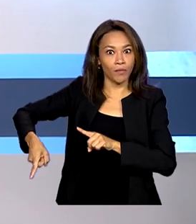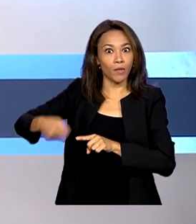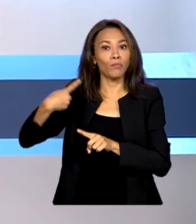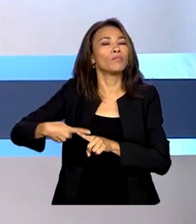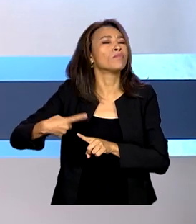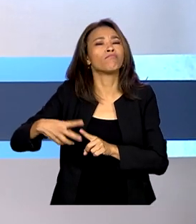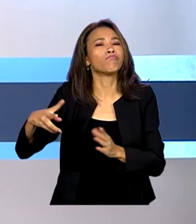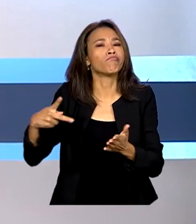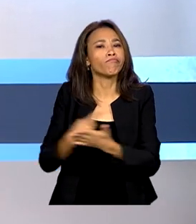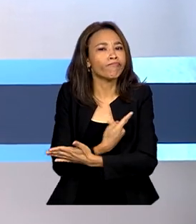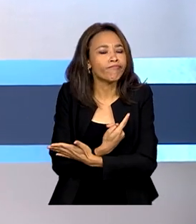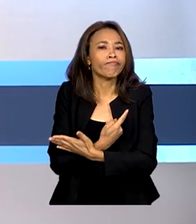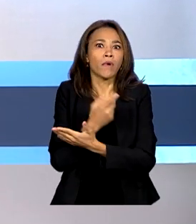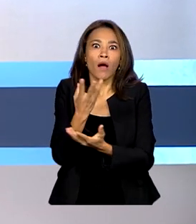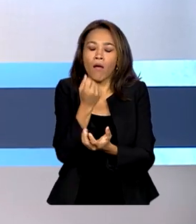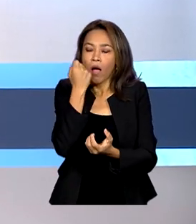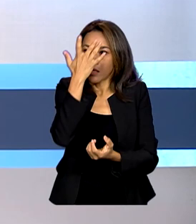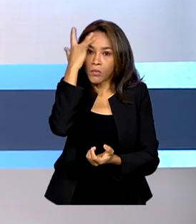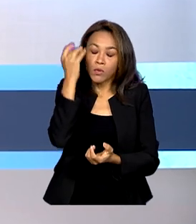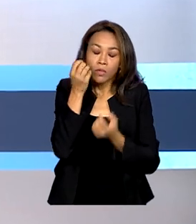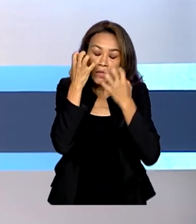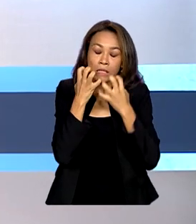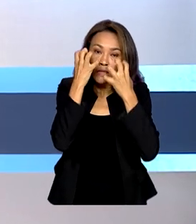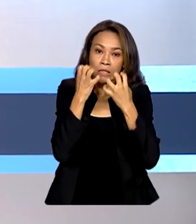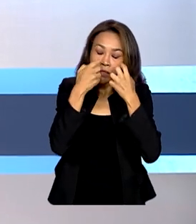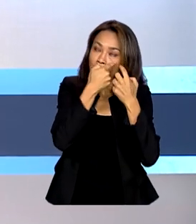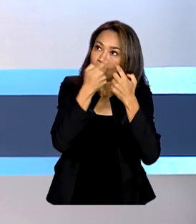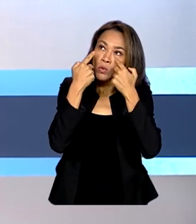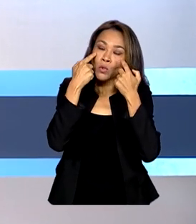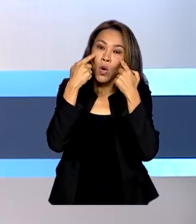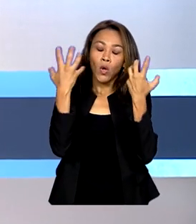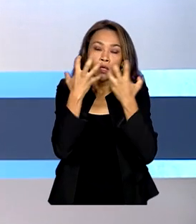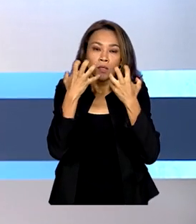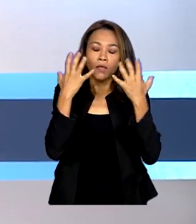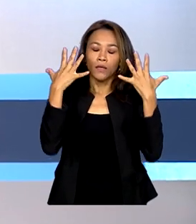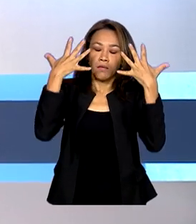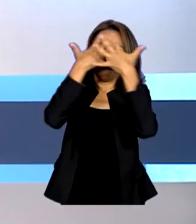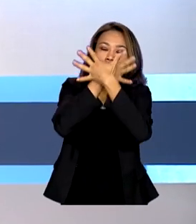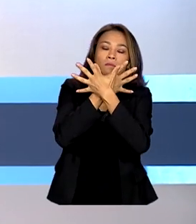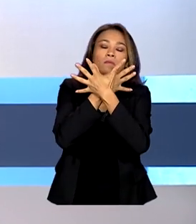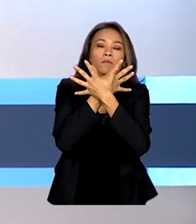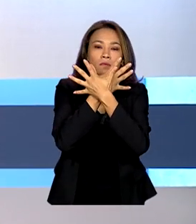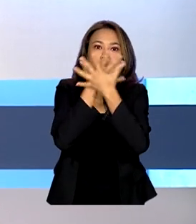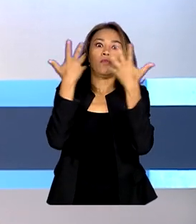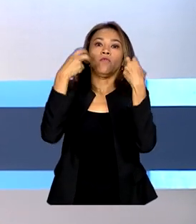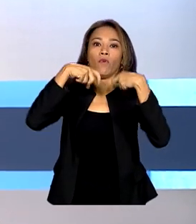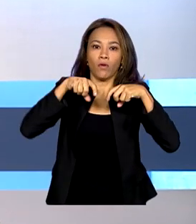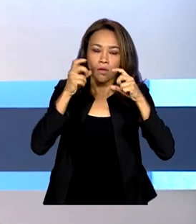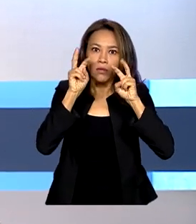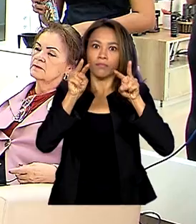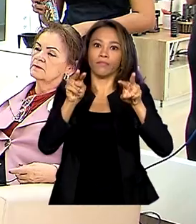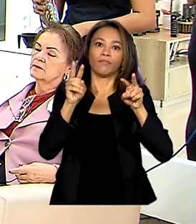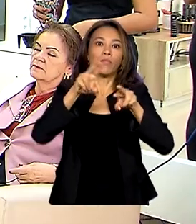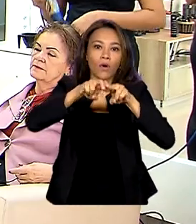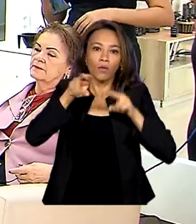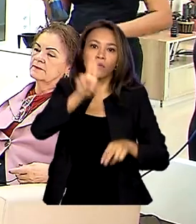aumento do número de casos de irritação nos olhos e até cegueira temporária por conta do uso do produto.